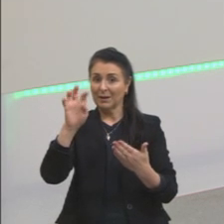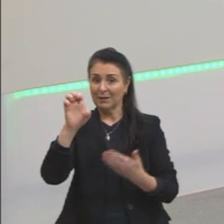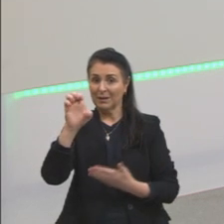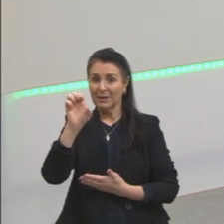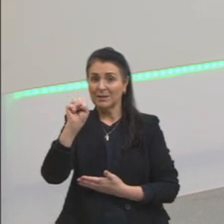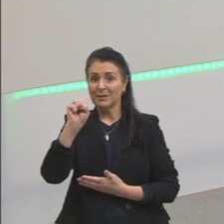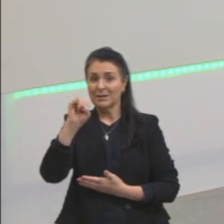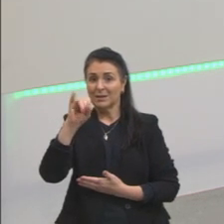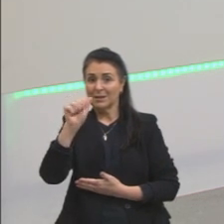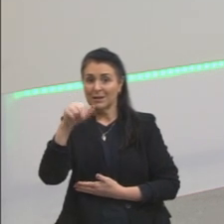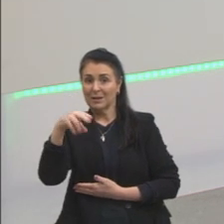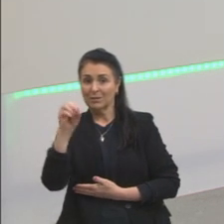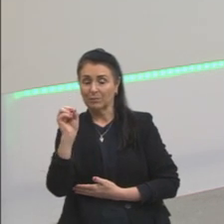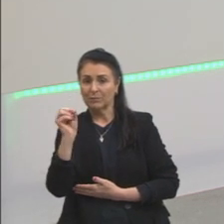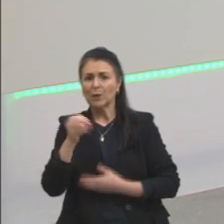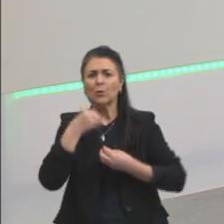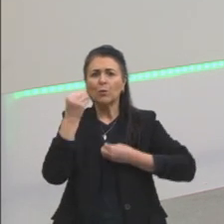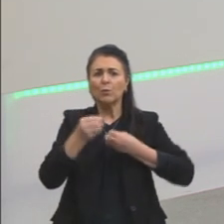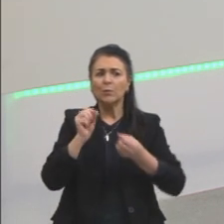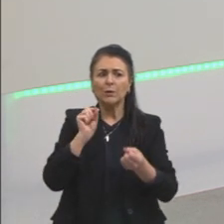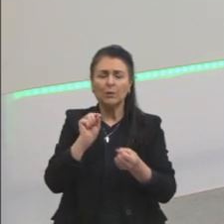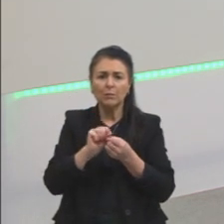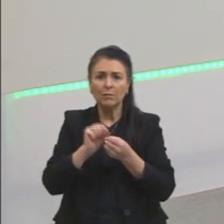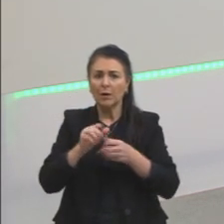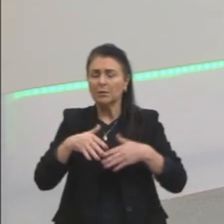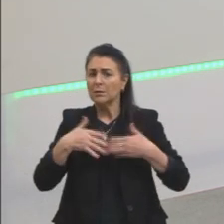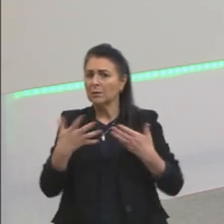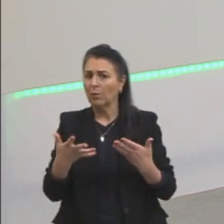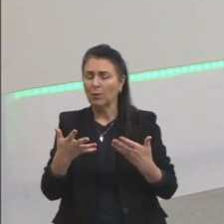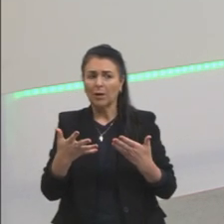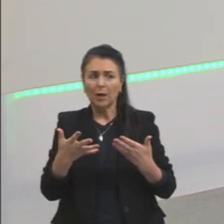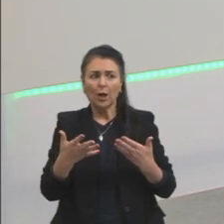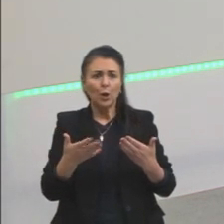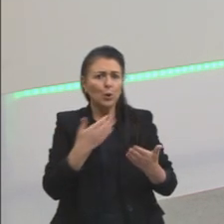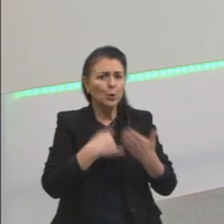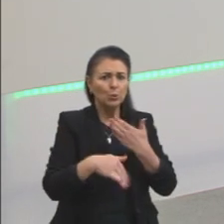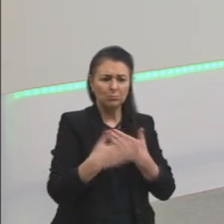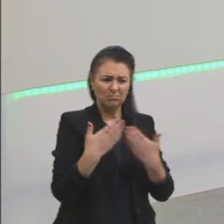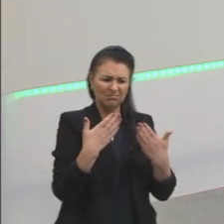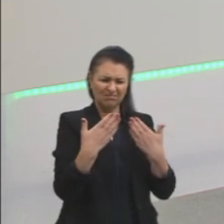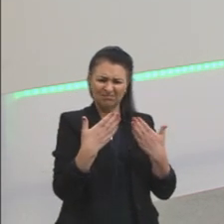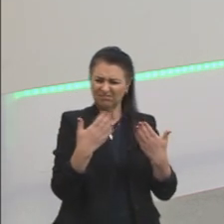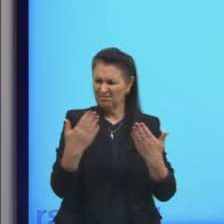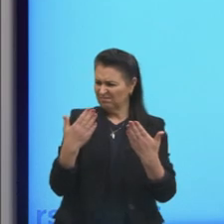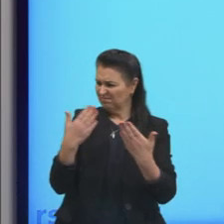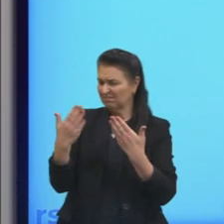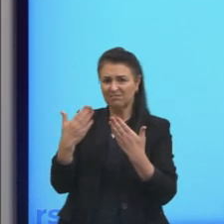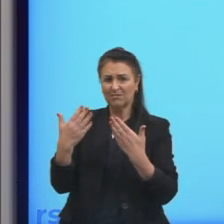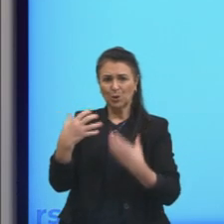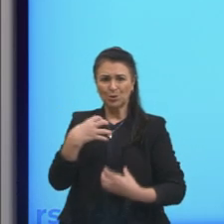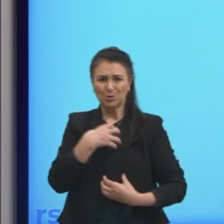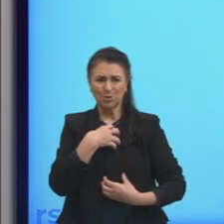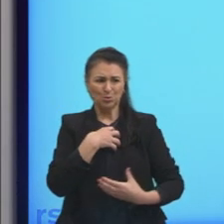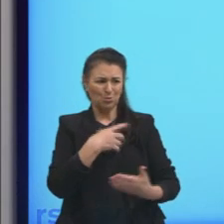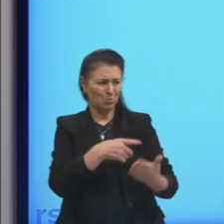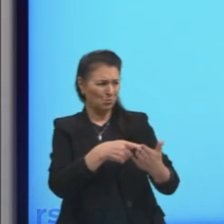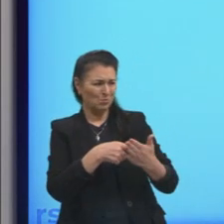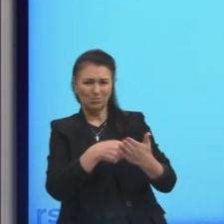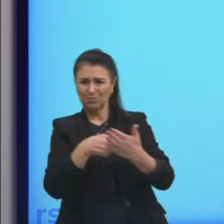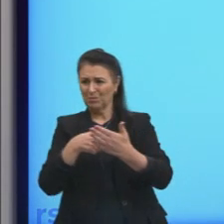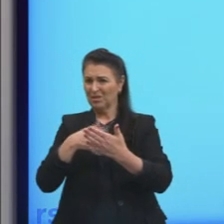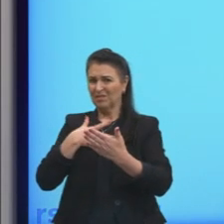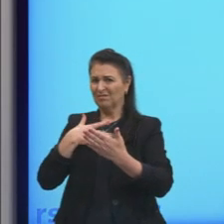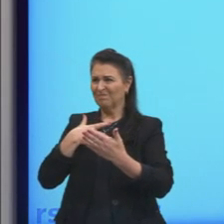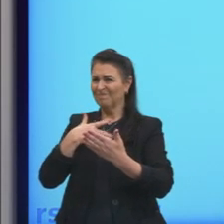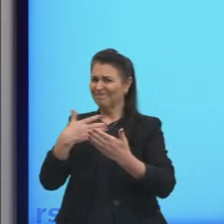Para se chegar à razão, ele duvida tudo que está ao seu redor. Aquilo que os sentidos me apresentam é algo